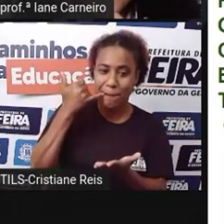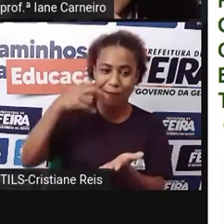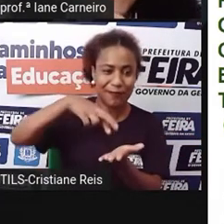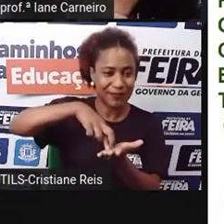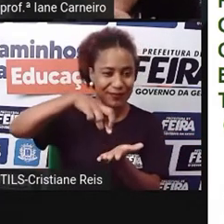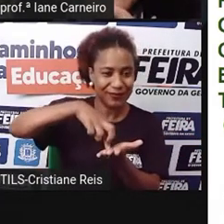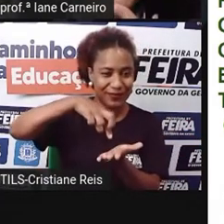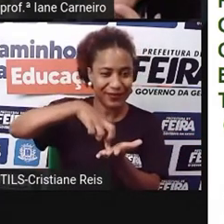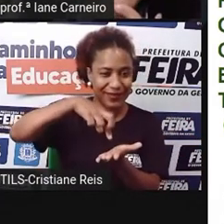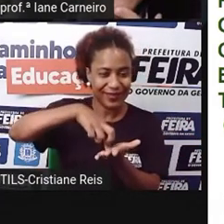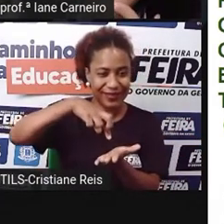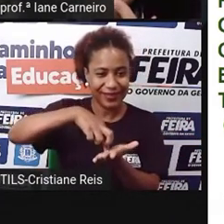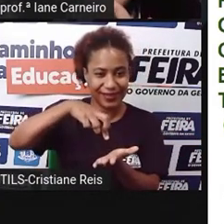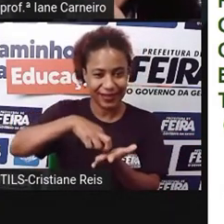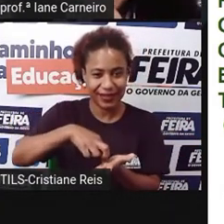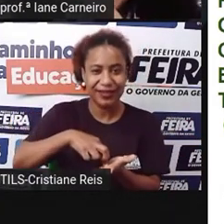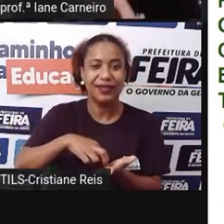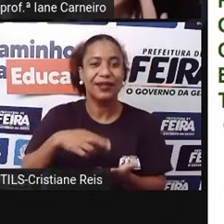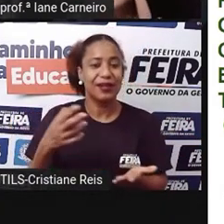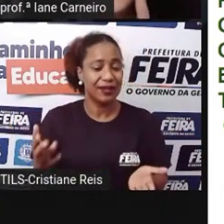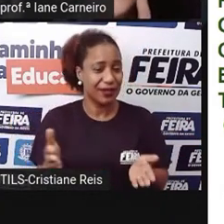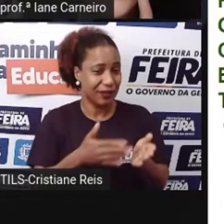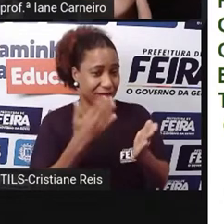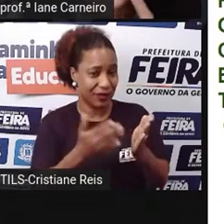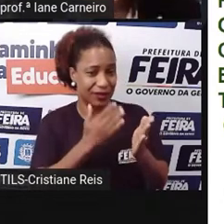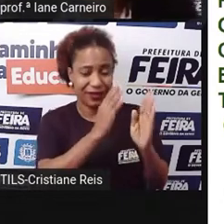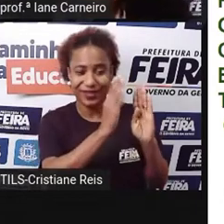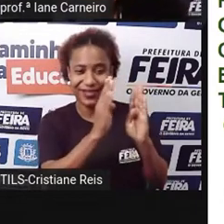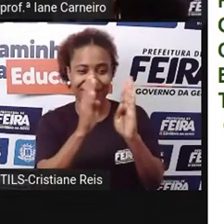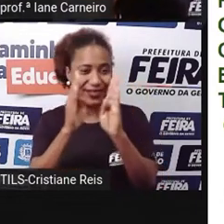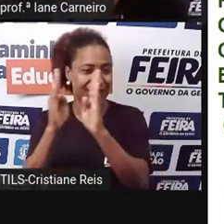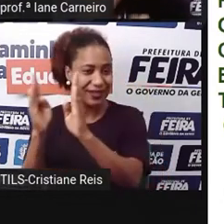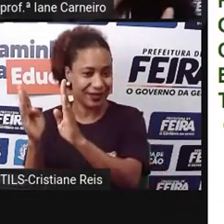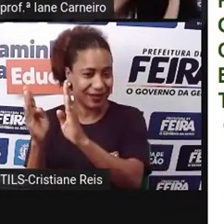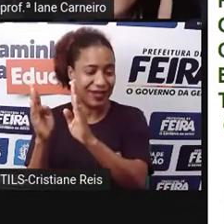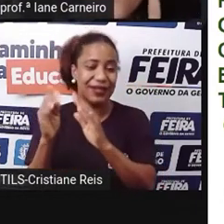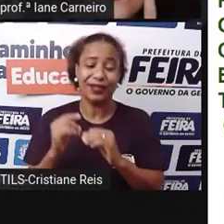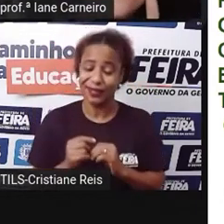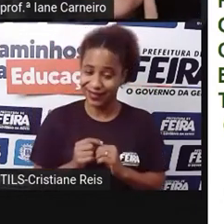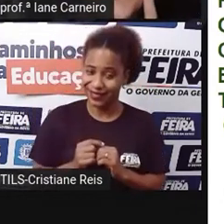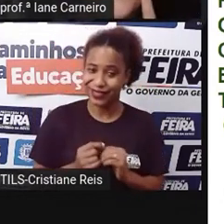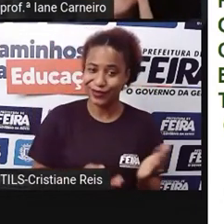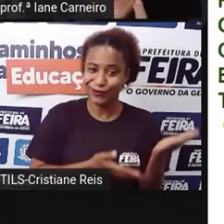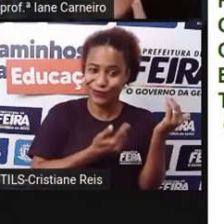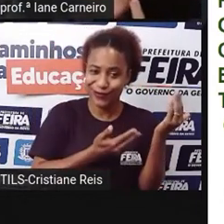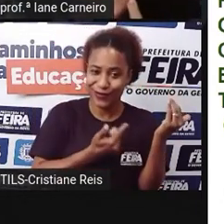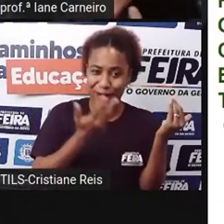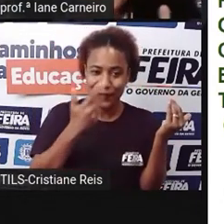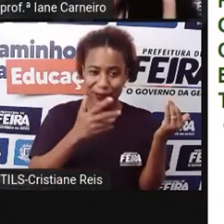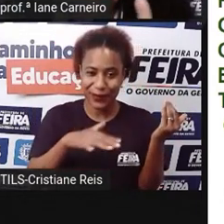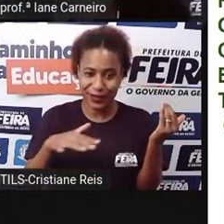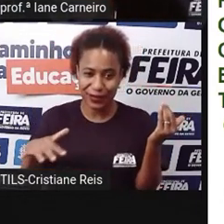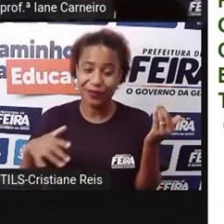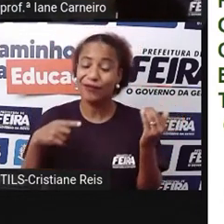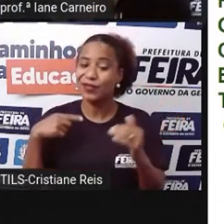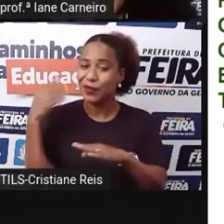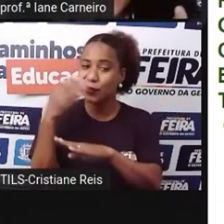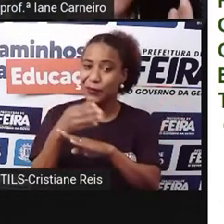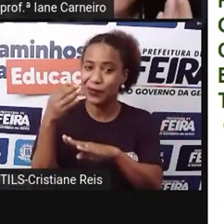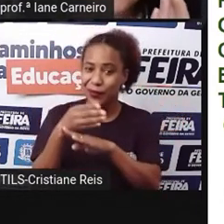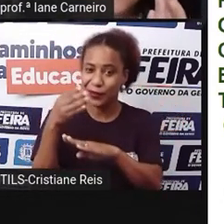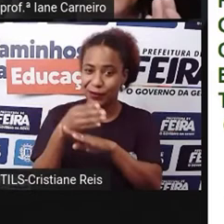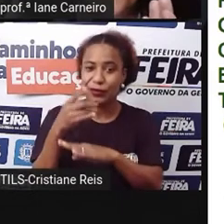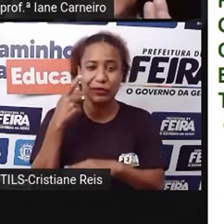existência na biblioteca pública, infantil e juvenil, que gosto de frequentar. Já encontrei